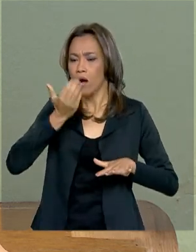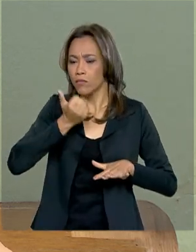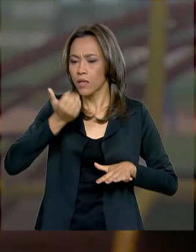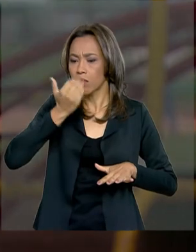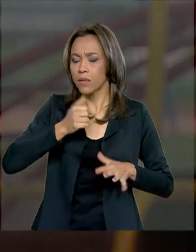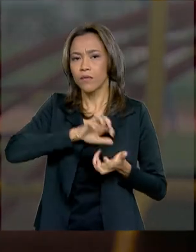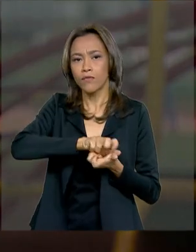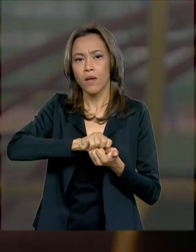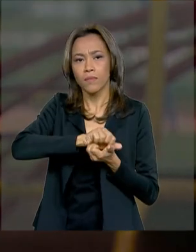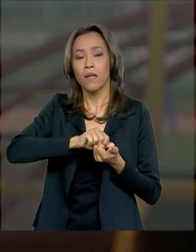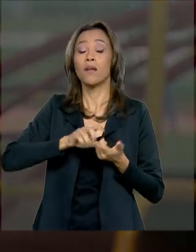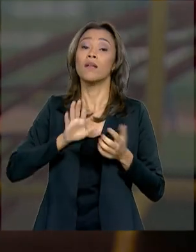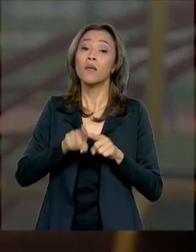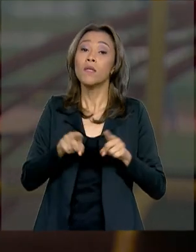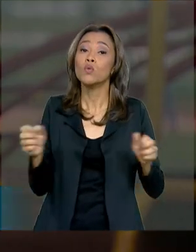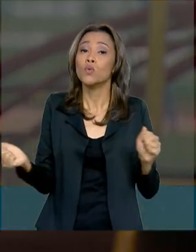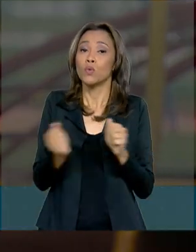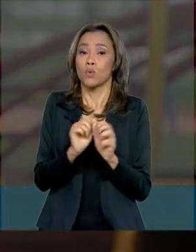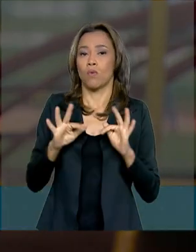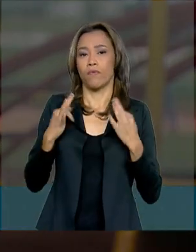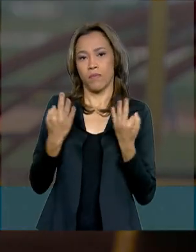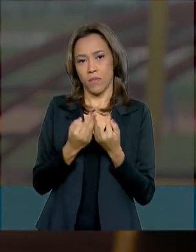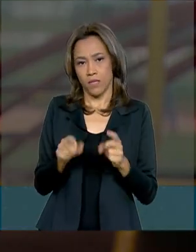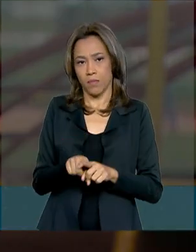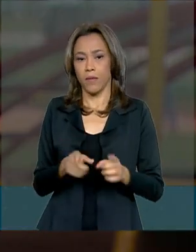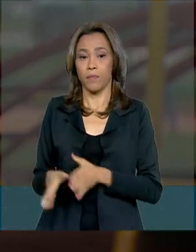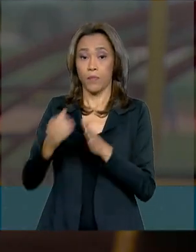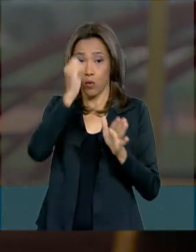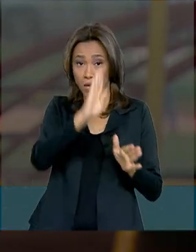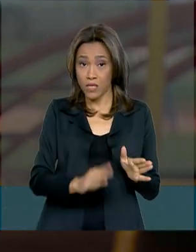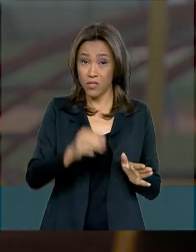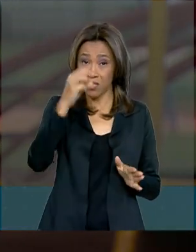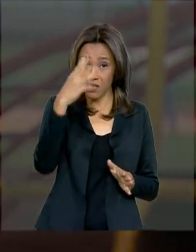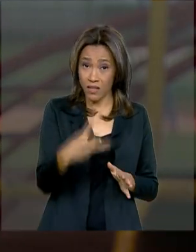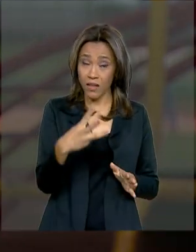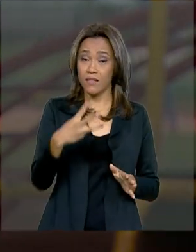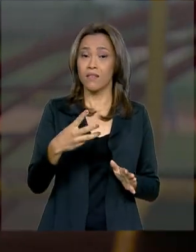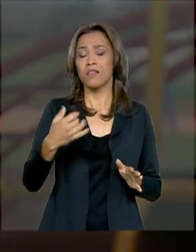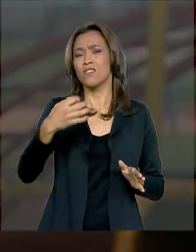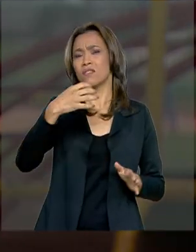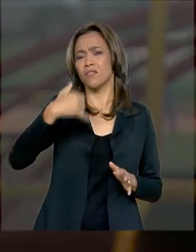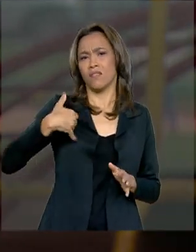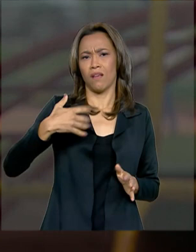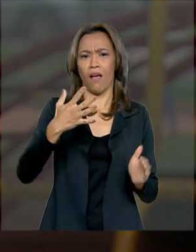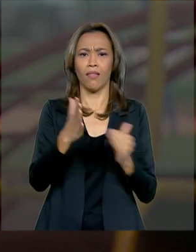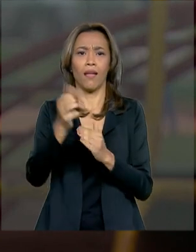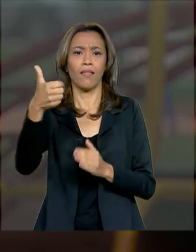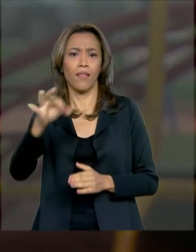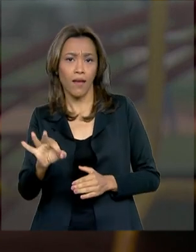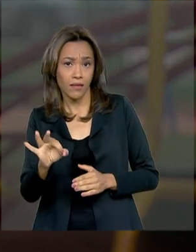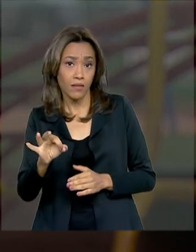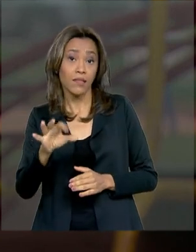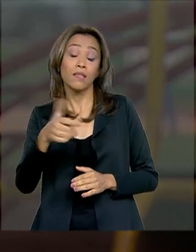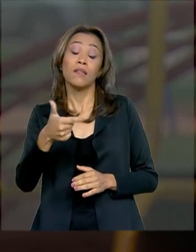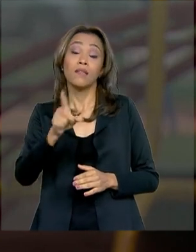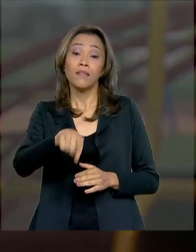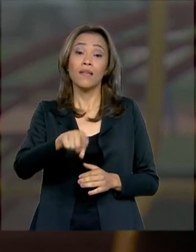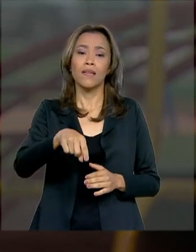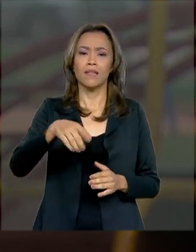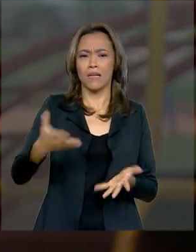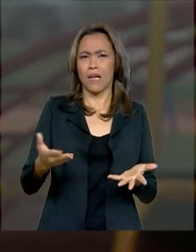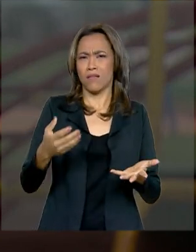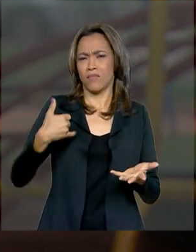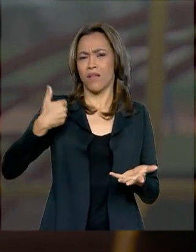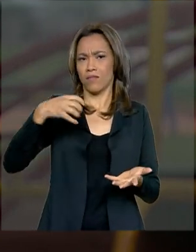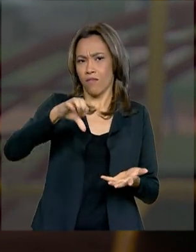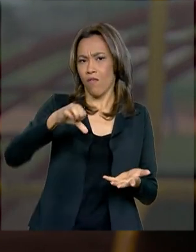família. No Brasil, 3 em cada 10 crianças de 5 a 9 anos de idade estão acima do peso. De acordo com o